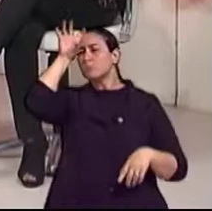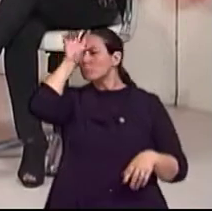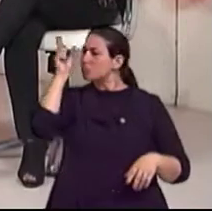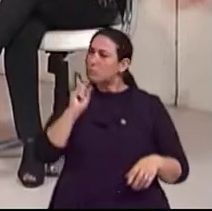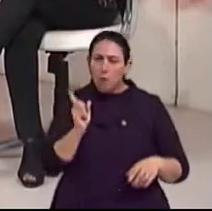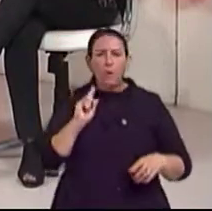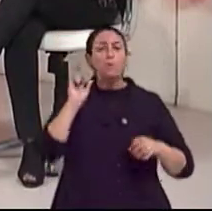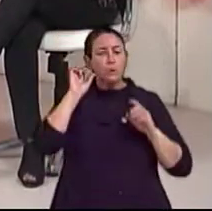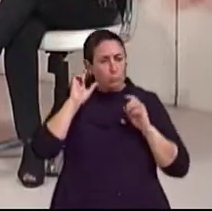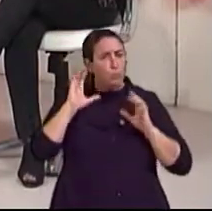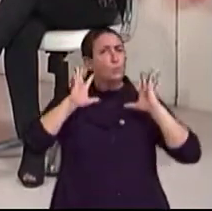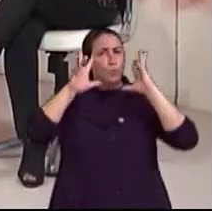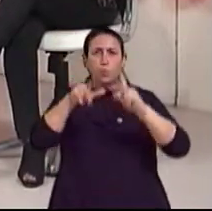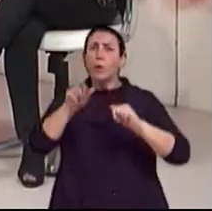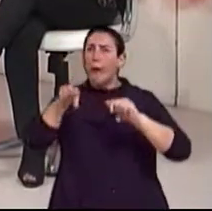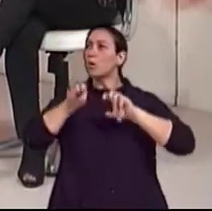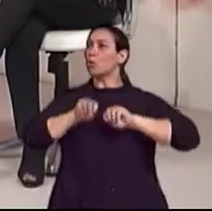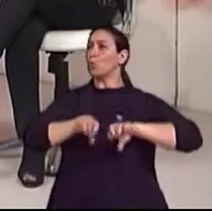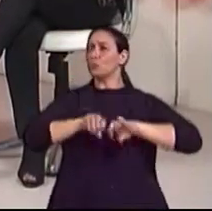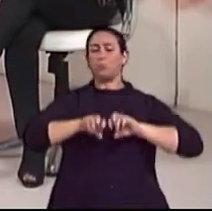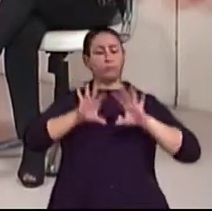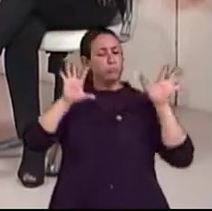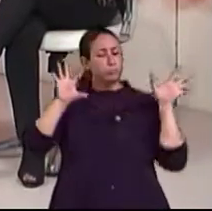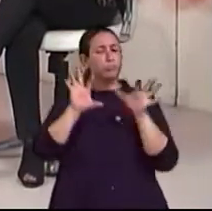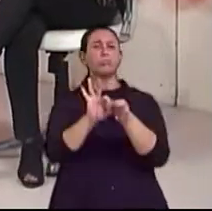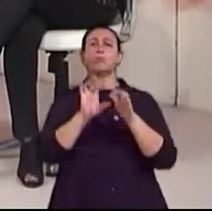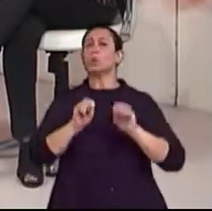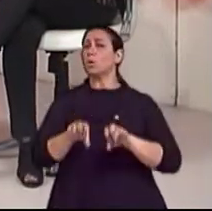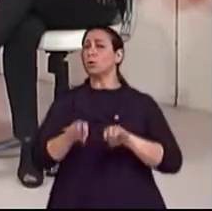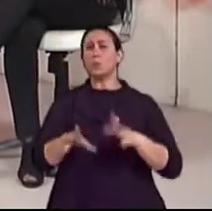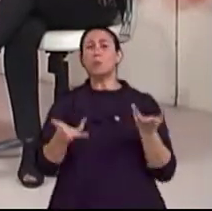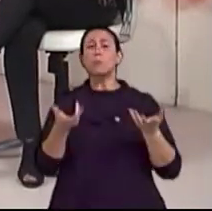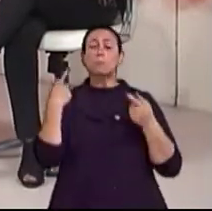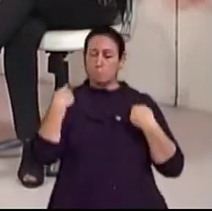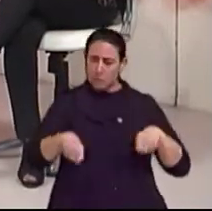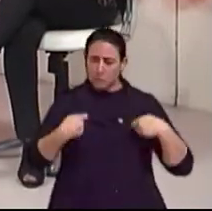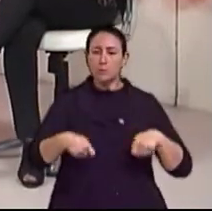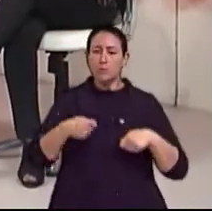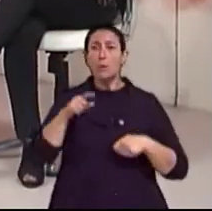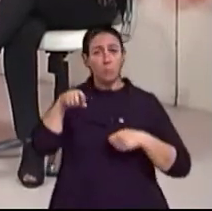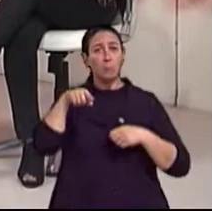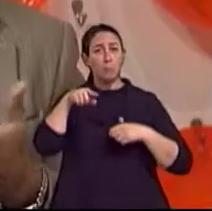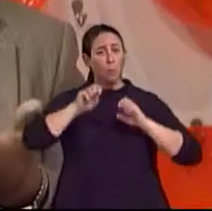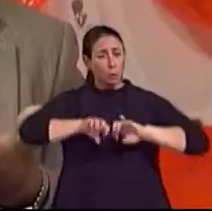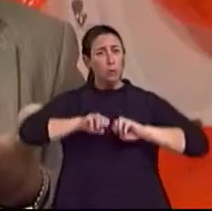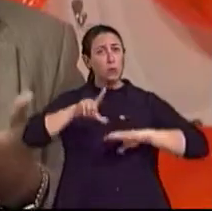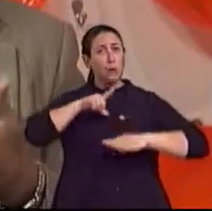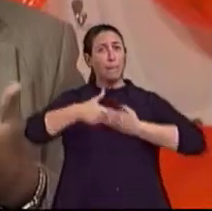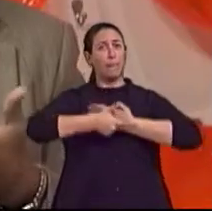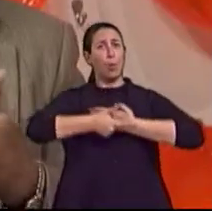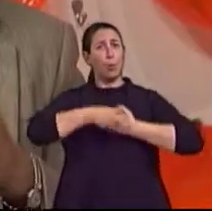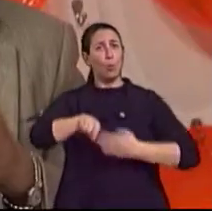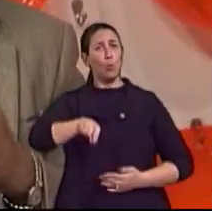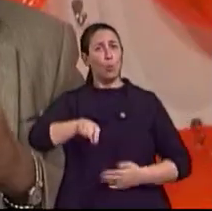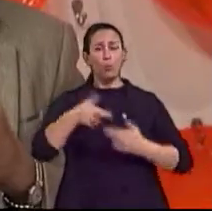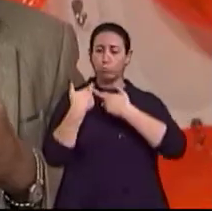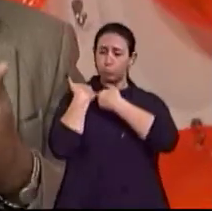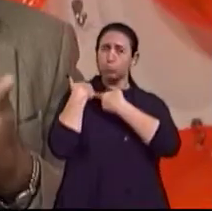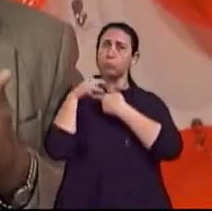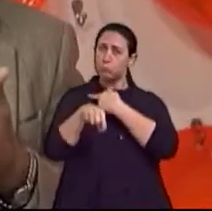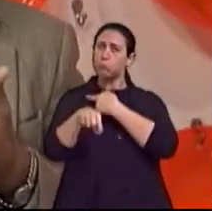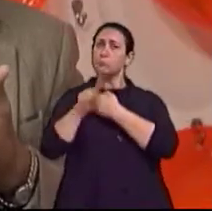Isso é educação, né? Então, a educação, ela tem esse papel em aumentar as nossas conexões